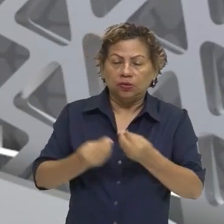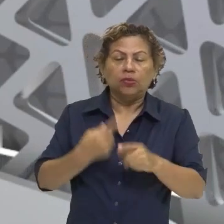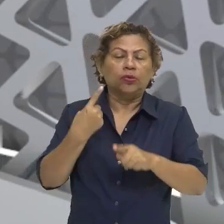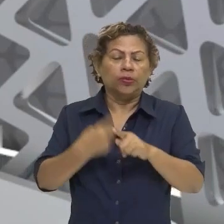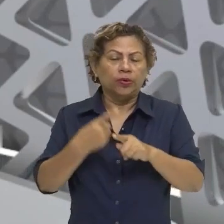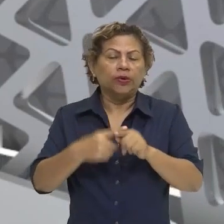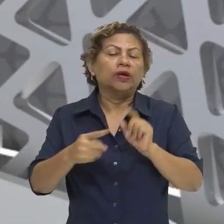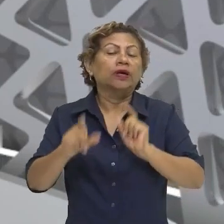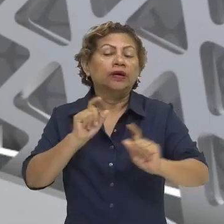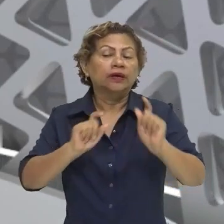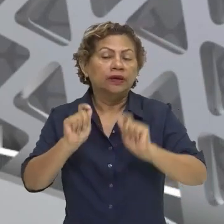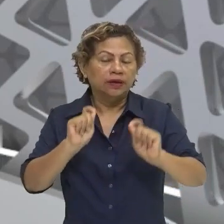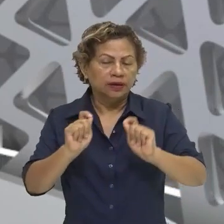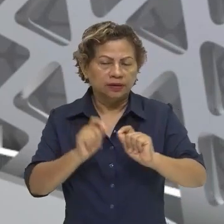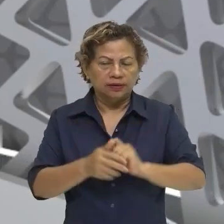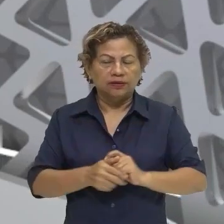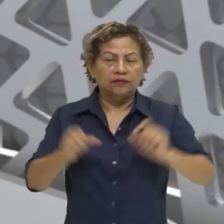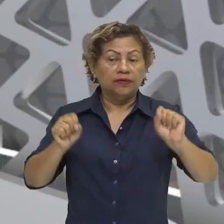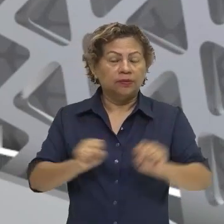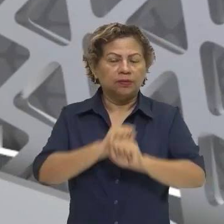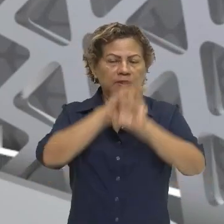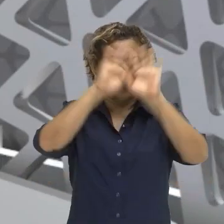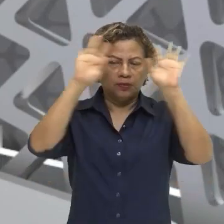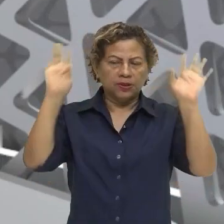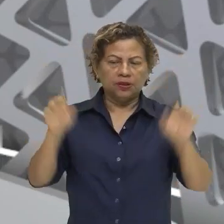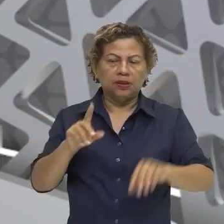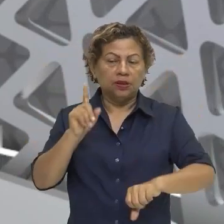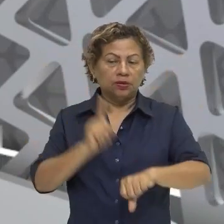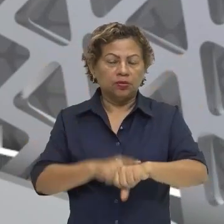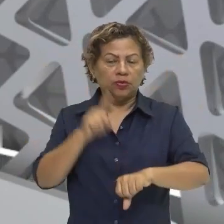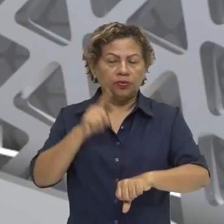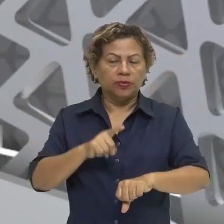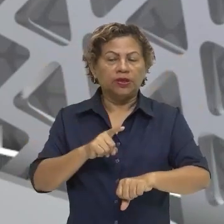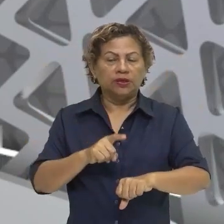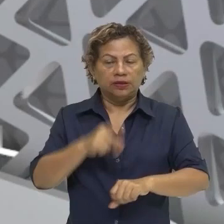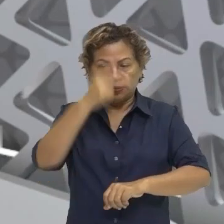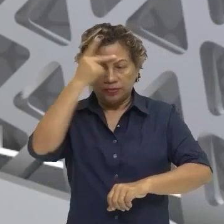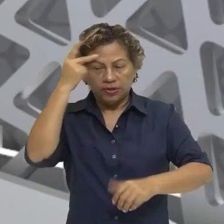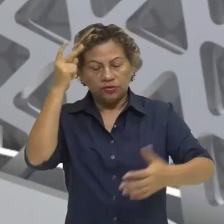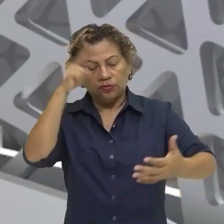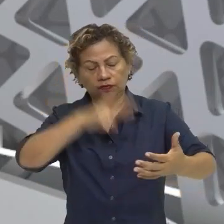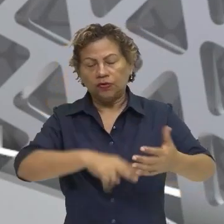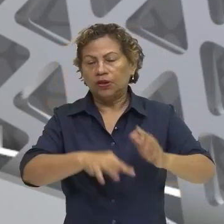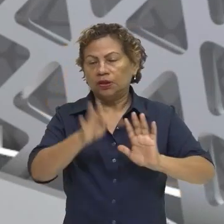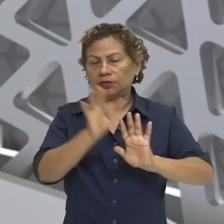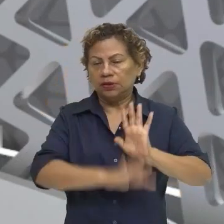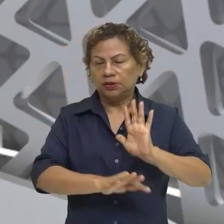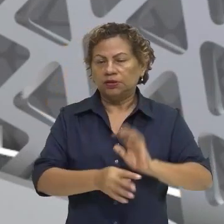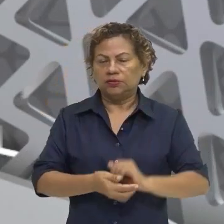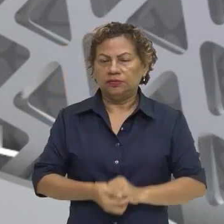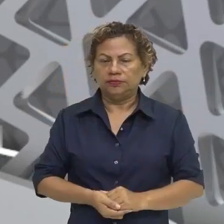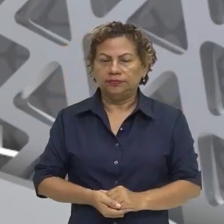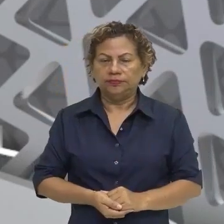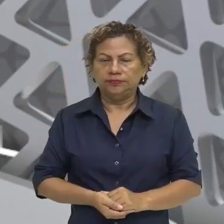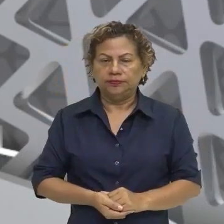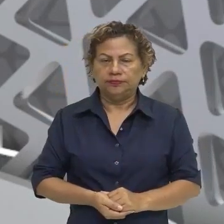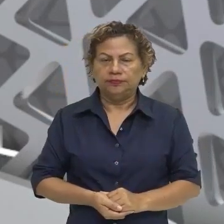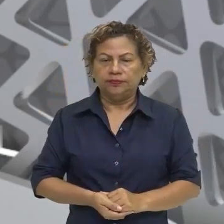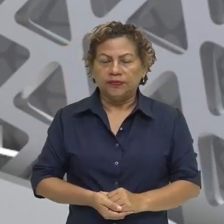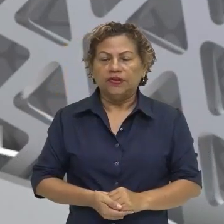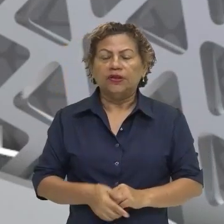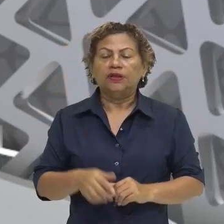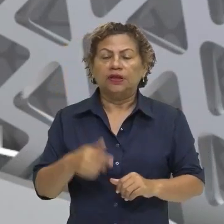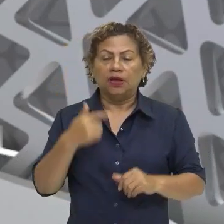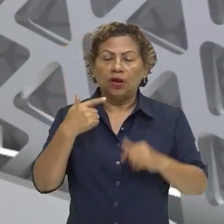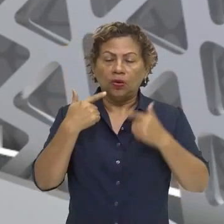E aí, isso vai trazer o que? Uma clareza, né? No momento do leitor ler esse texto, ele vai ser, vai ter uma linguagem